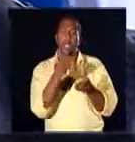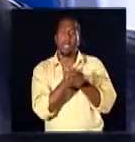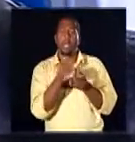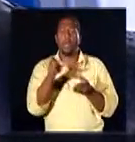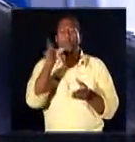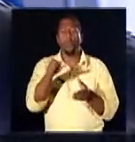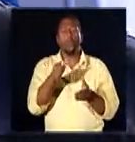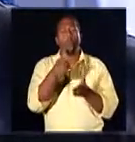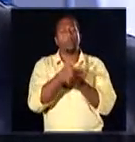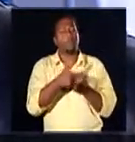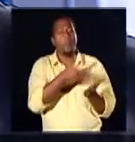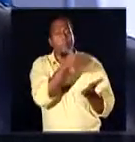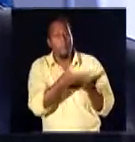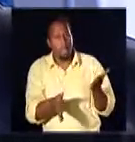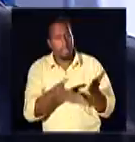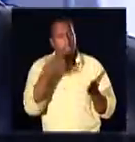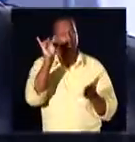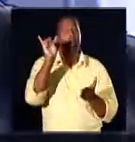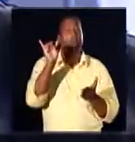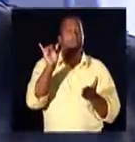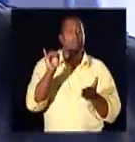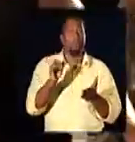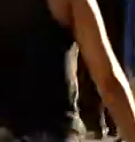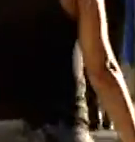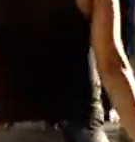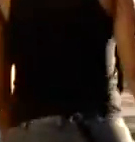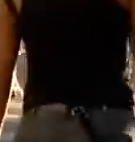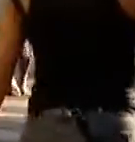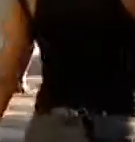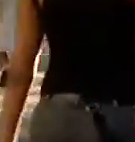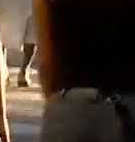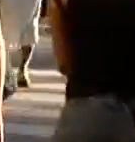para que, por exemplo, o consumidor não seja prejudicado.